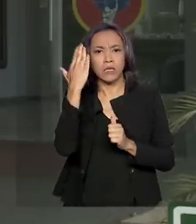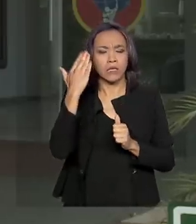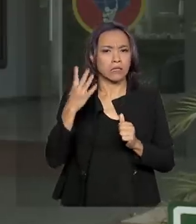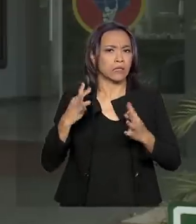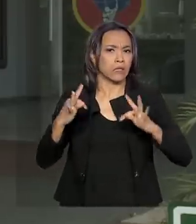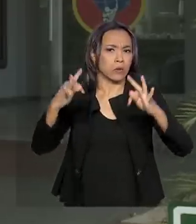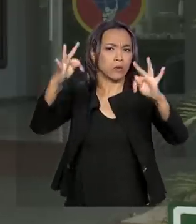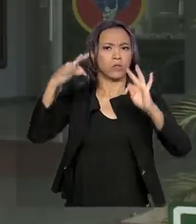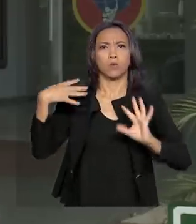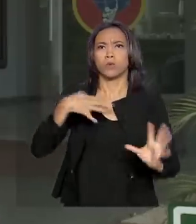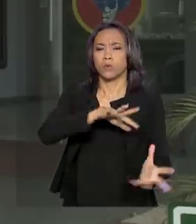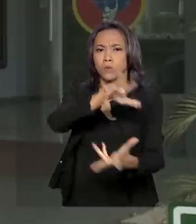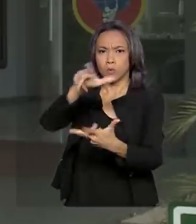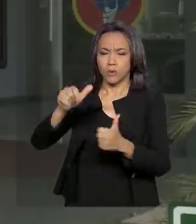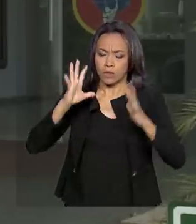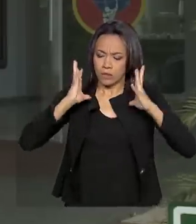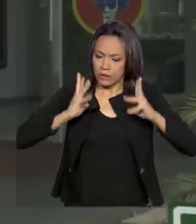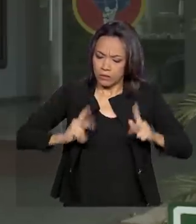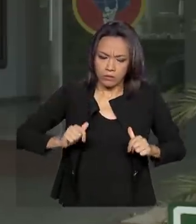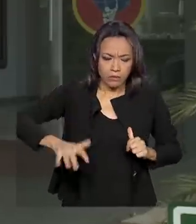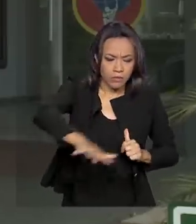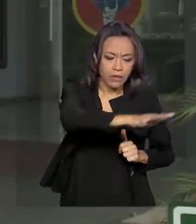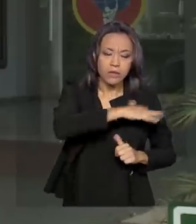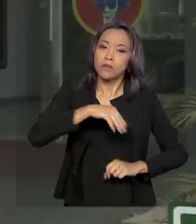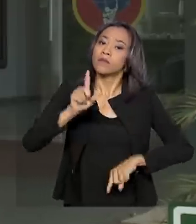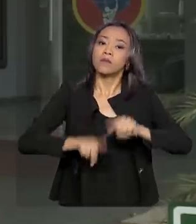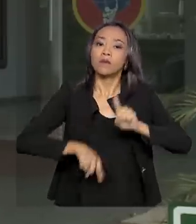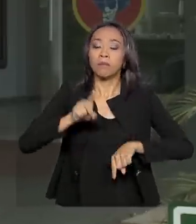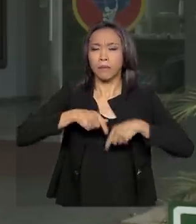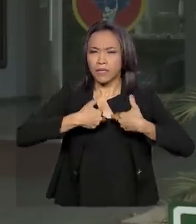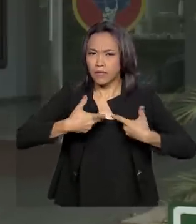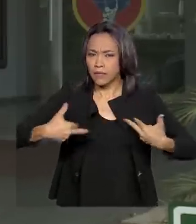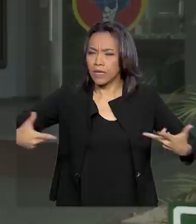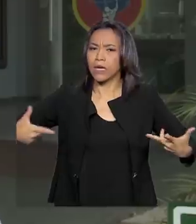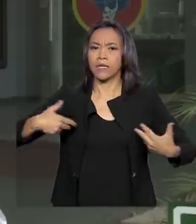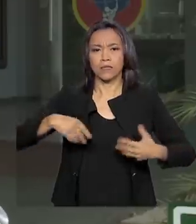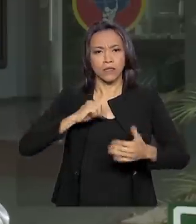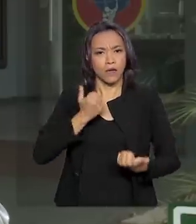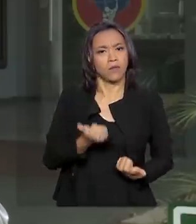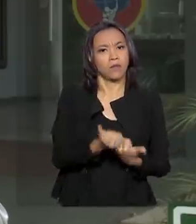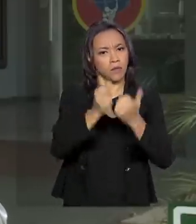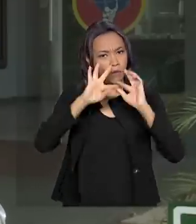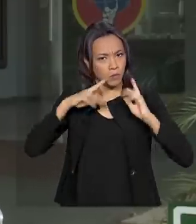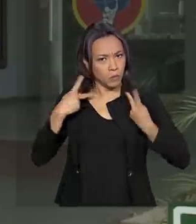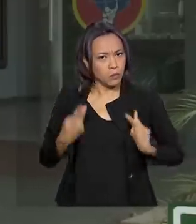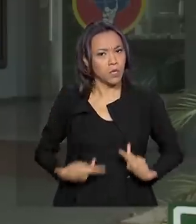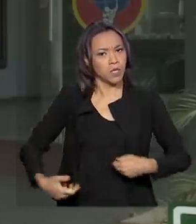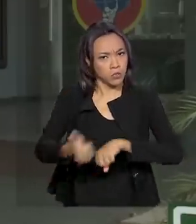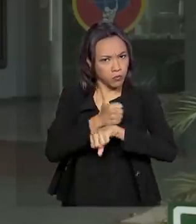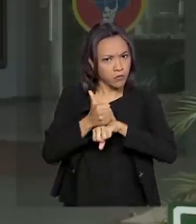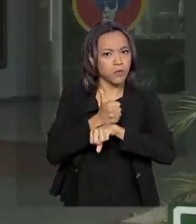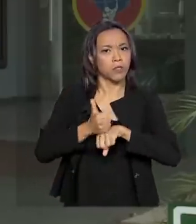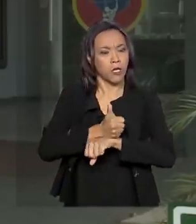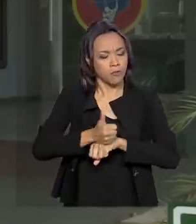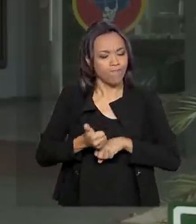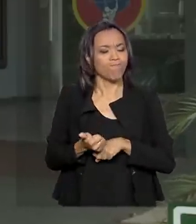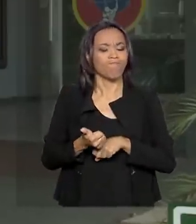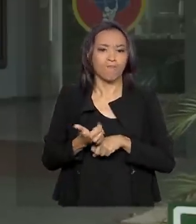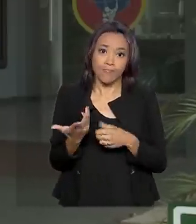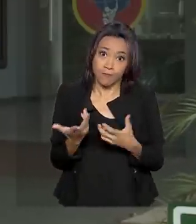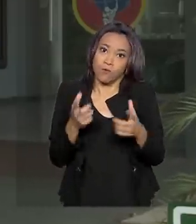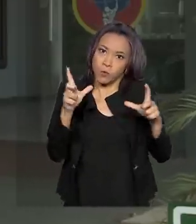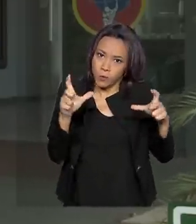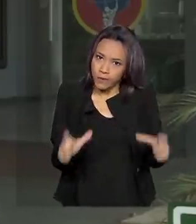regramento sanitário, recursos materiais, recursos humanos. Então, o lugar aqui hoje é um lugar